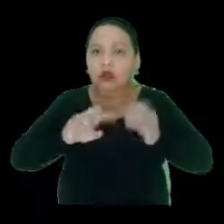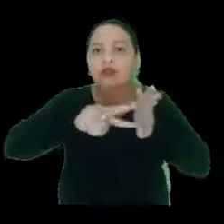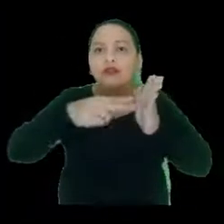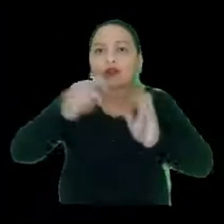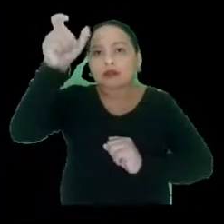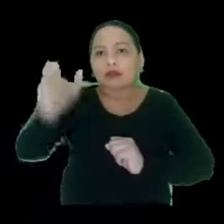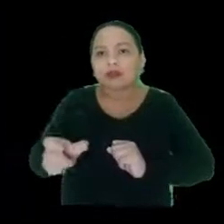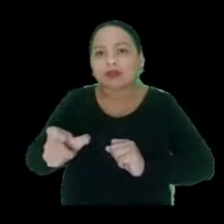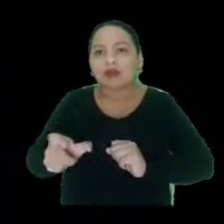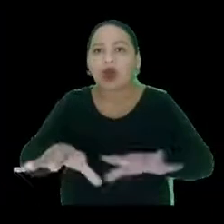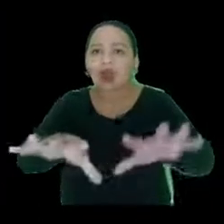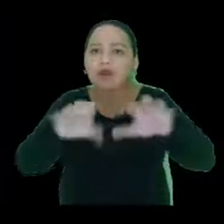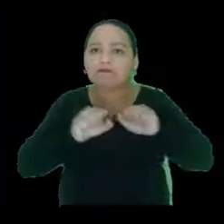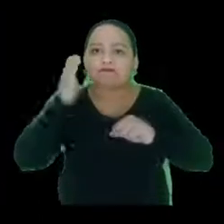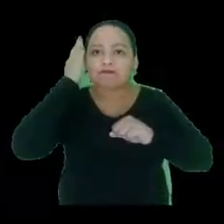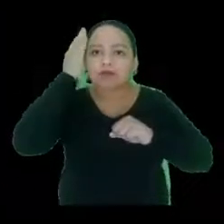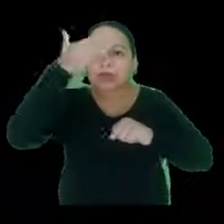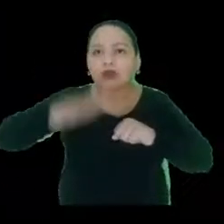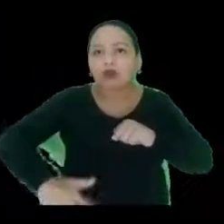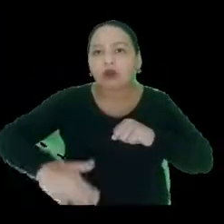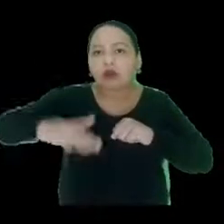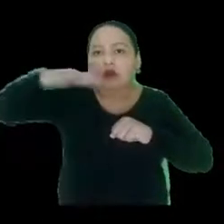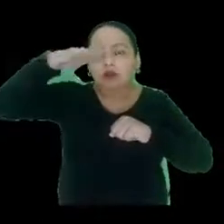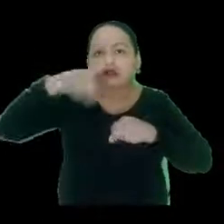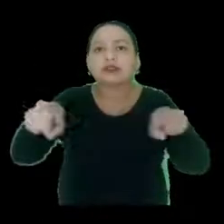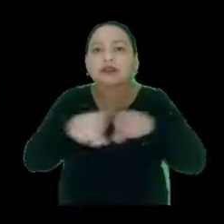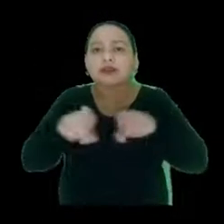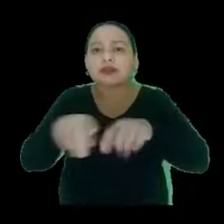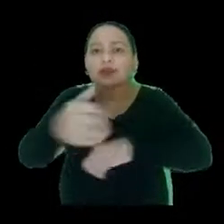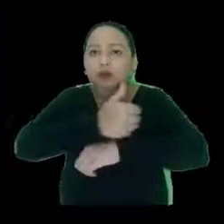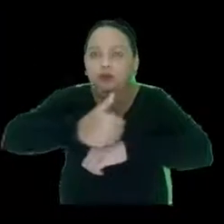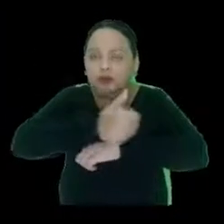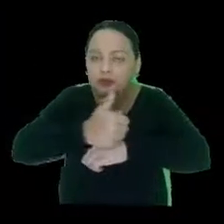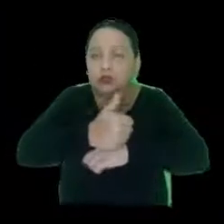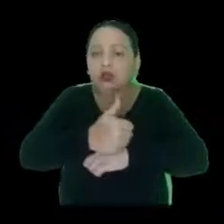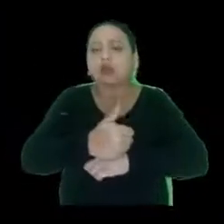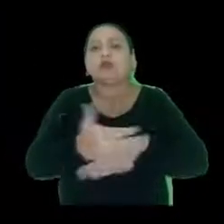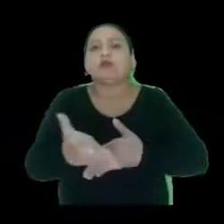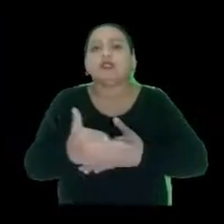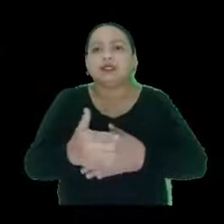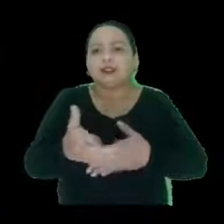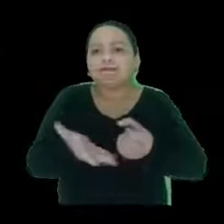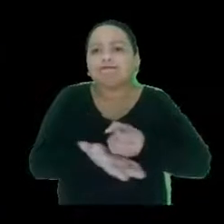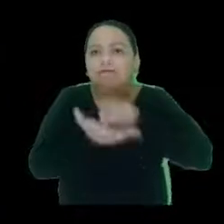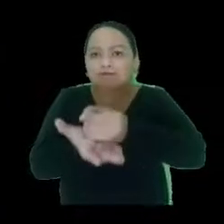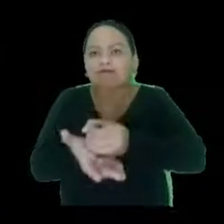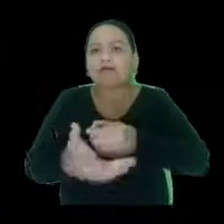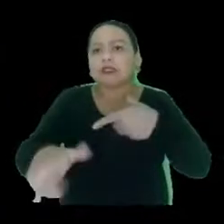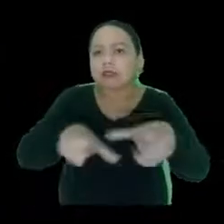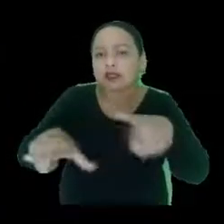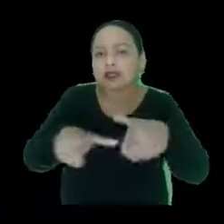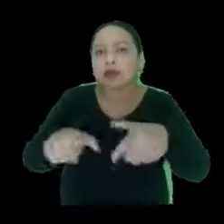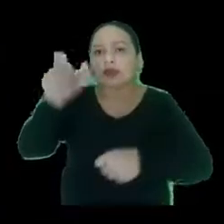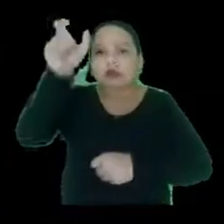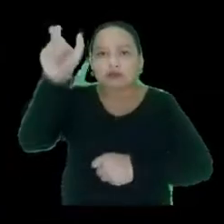que é quando a pessoa adquire a surdo-cegueira ao longo da sua vida, e o profissional que atende, né, a pessoa com surdo-cegueira